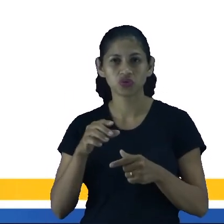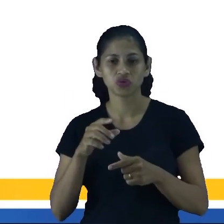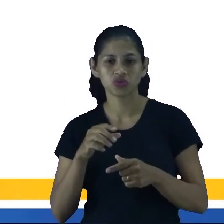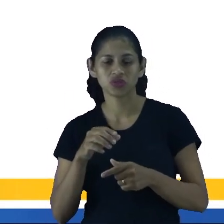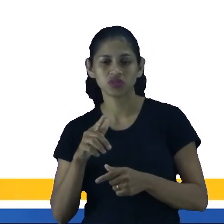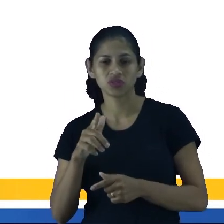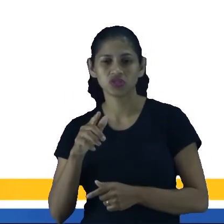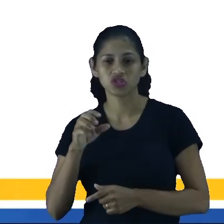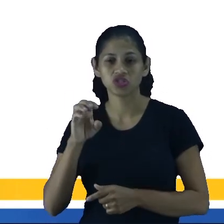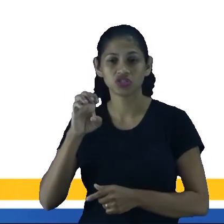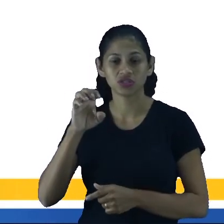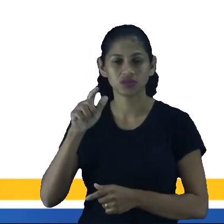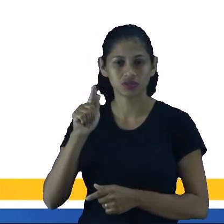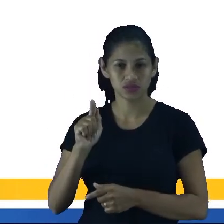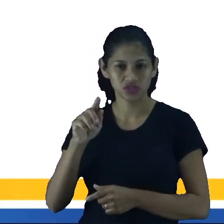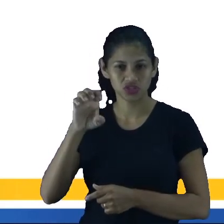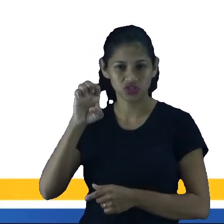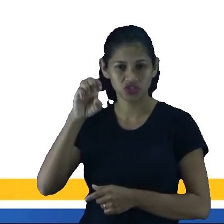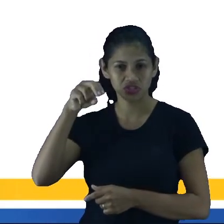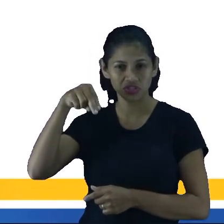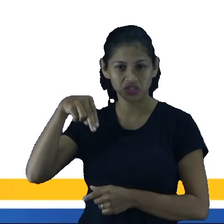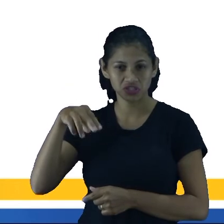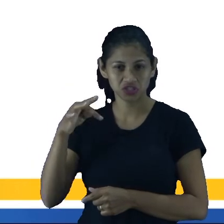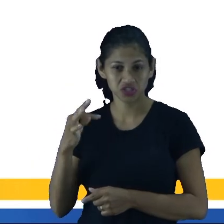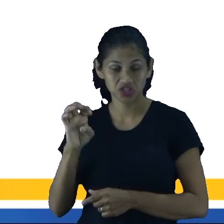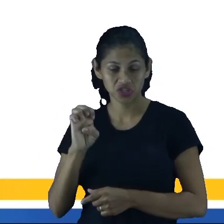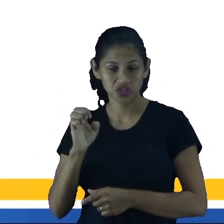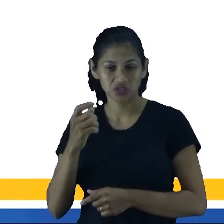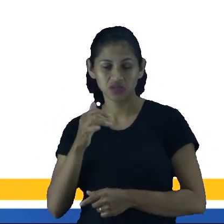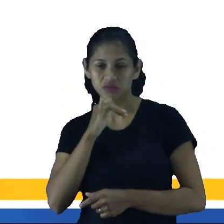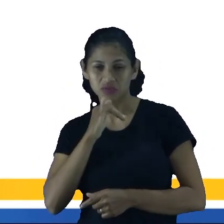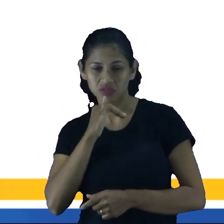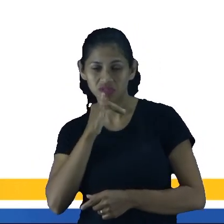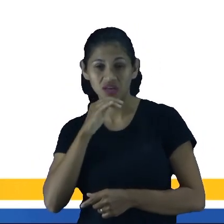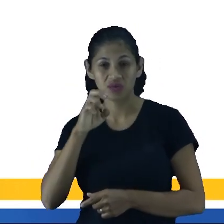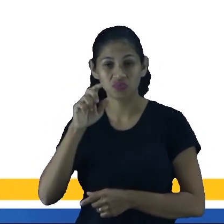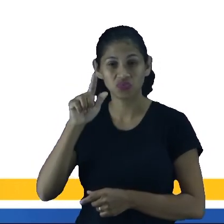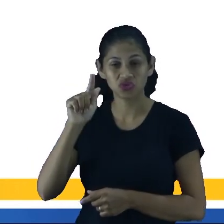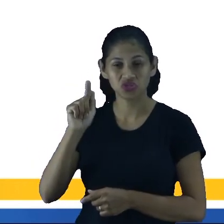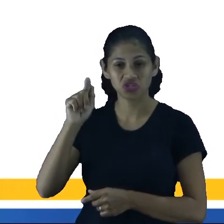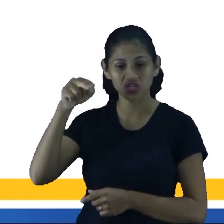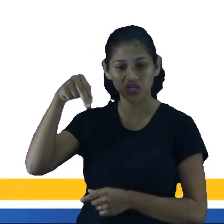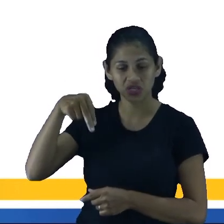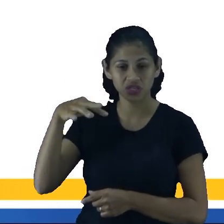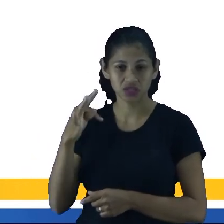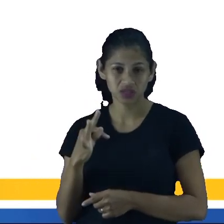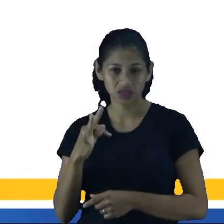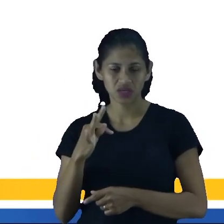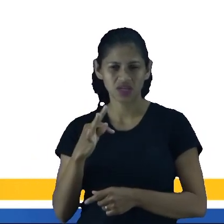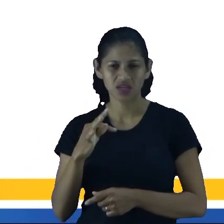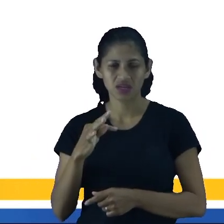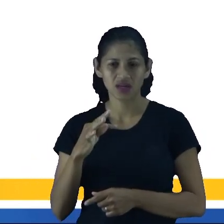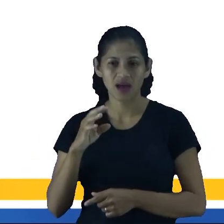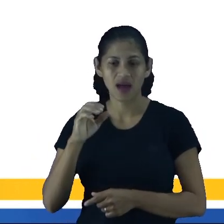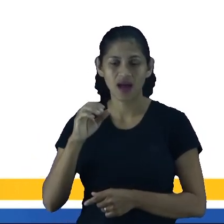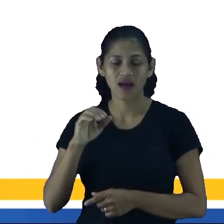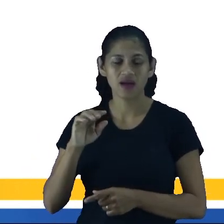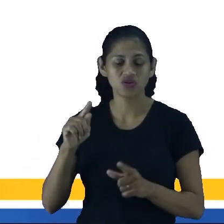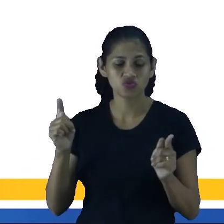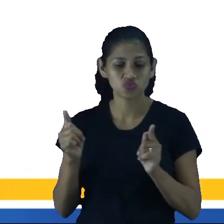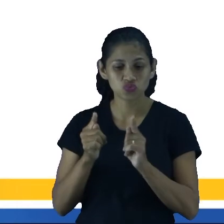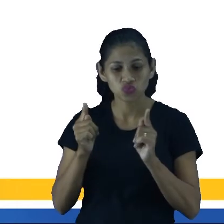Te amo, coloca só TAMI, né? Ou seja, elas encurtam. Abrevia as palavras, né? Para